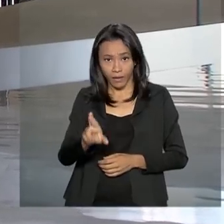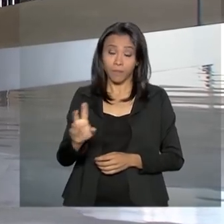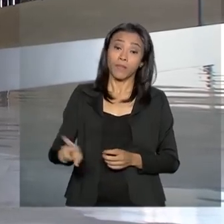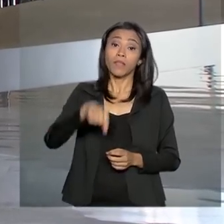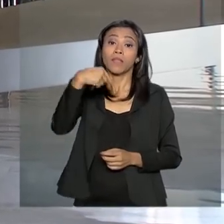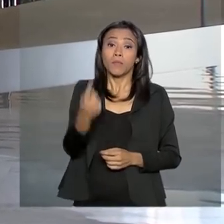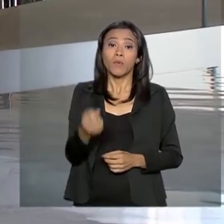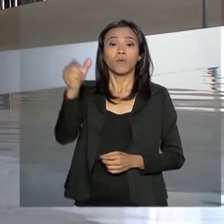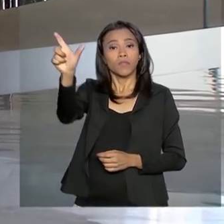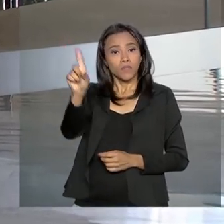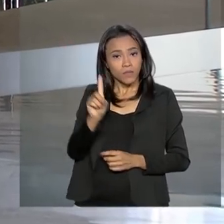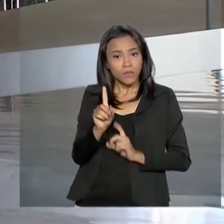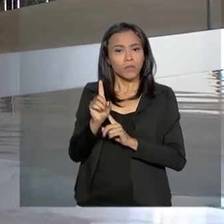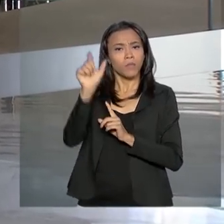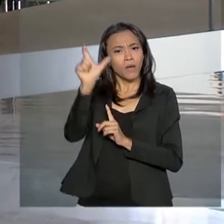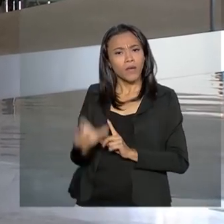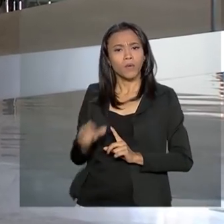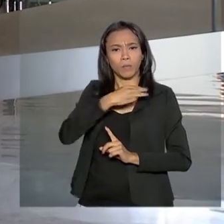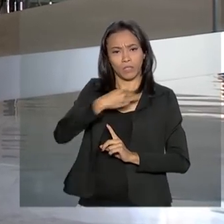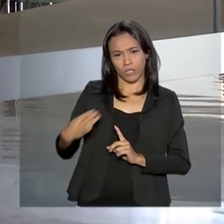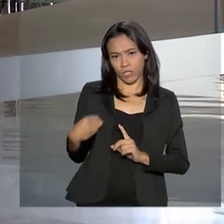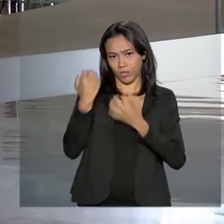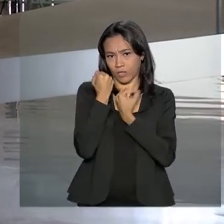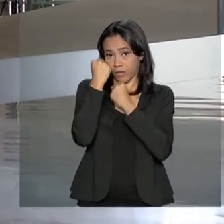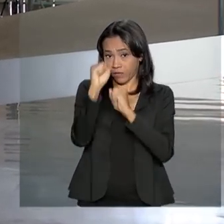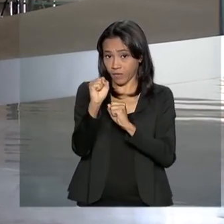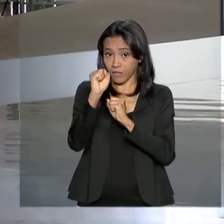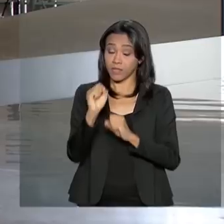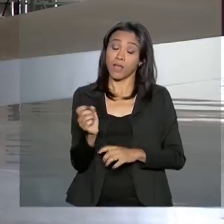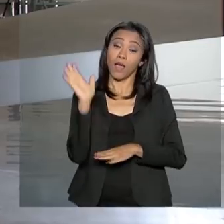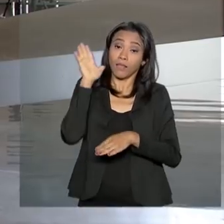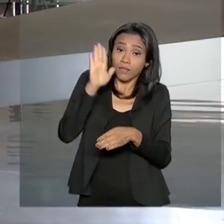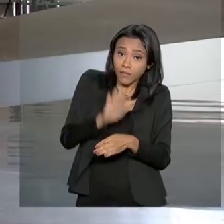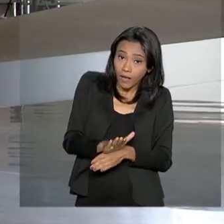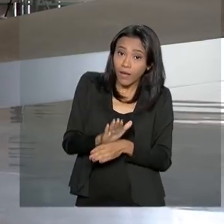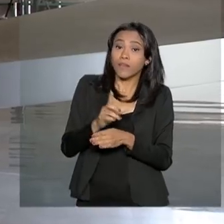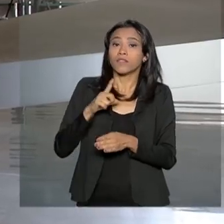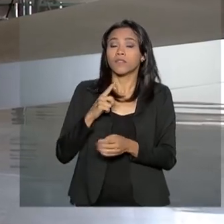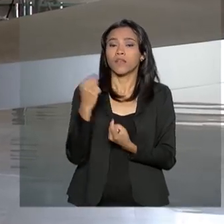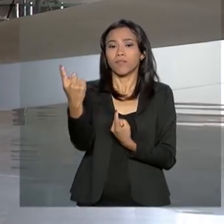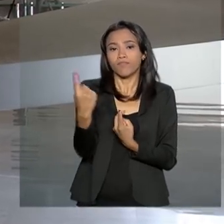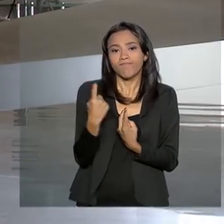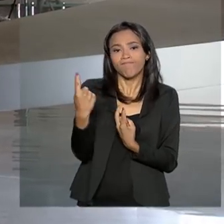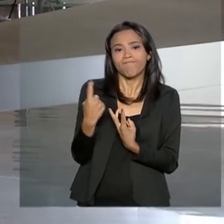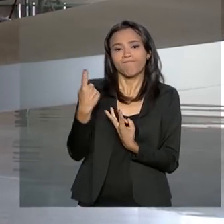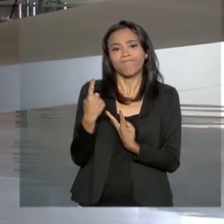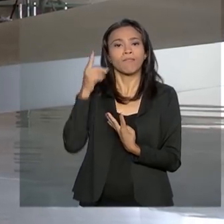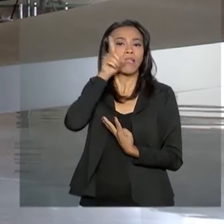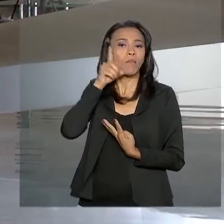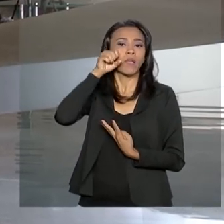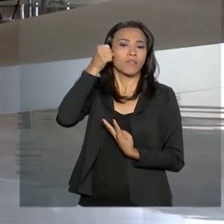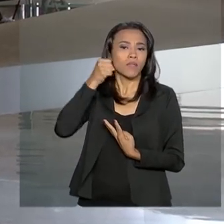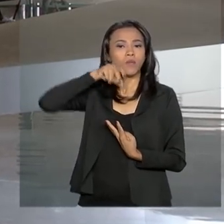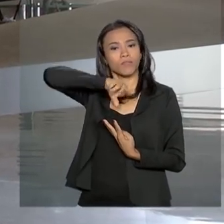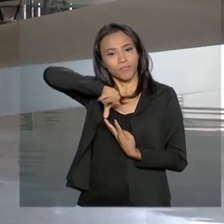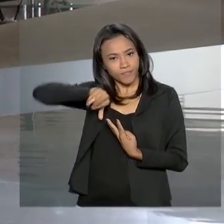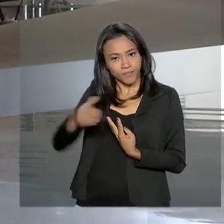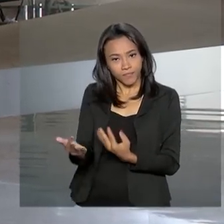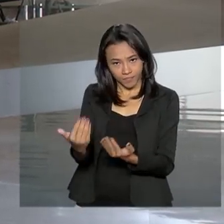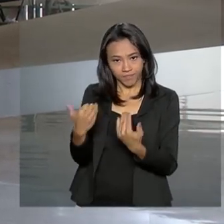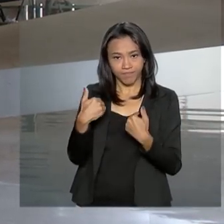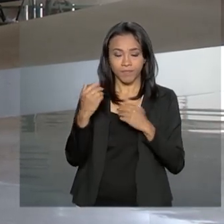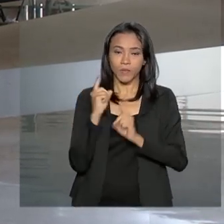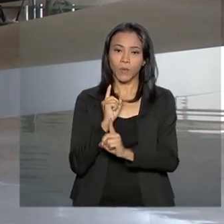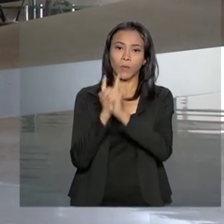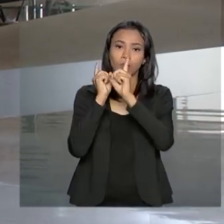Defesa. Ao longo da tarde, o presidente recebe parlamentares aqui no Palácio do Planalto e ainda